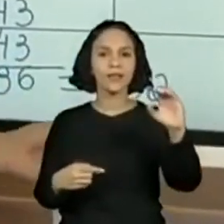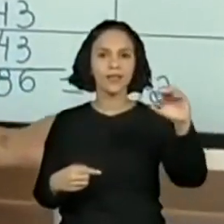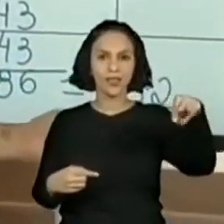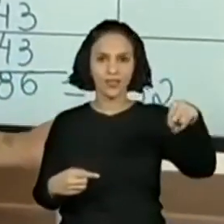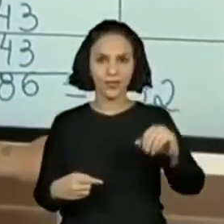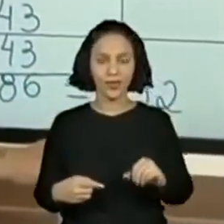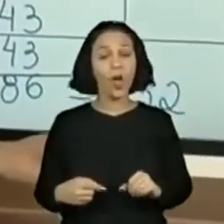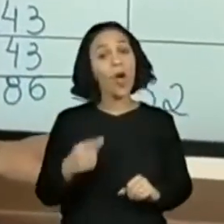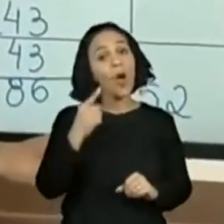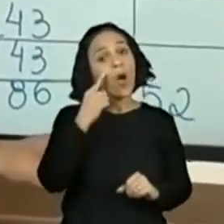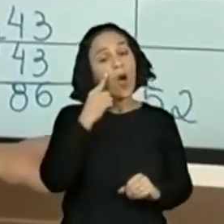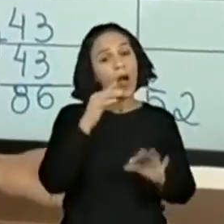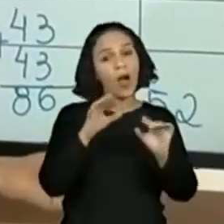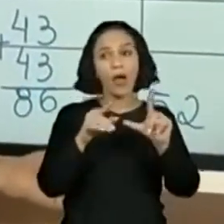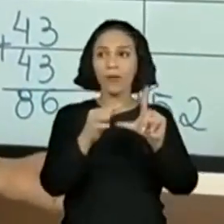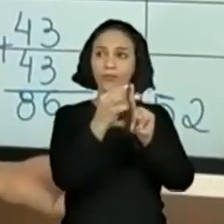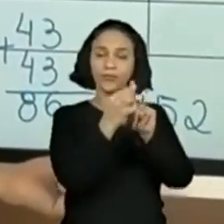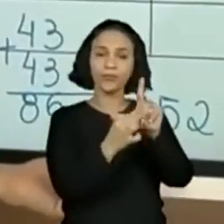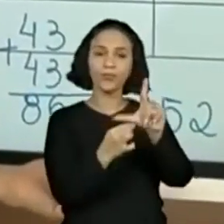perímetro desse quadro.